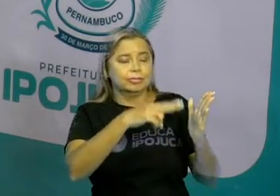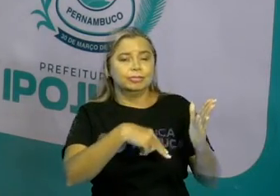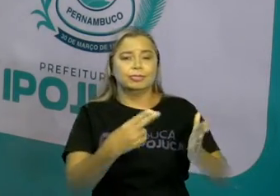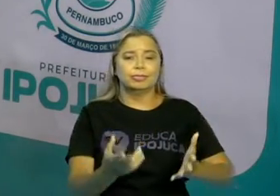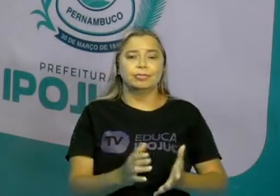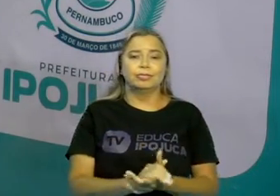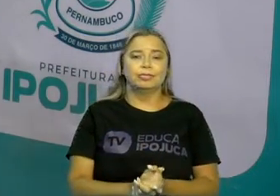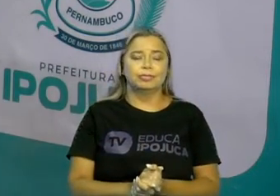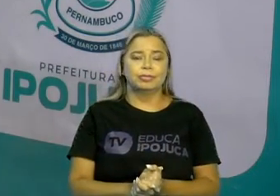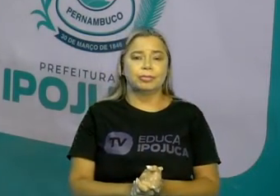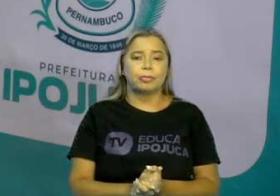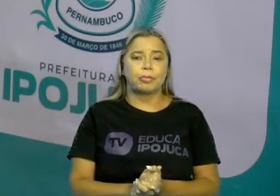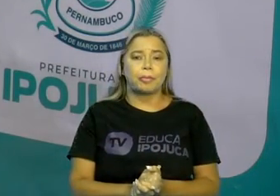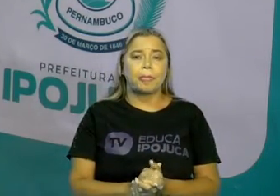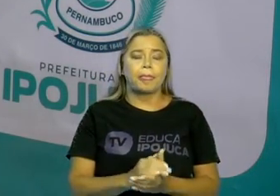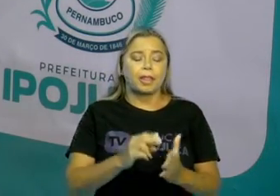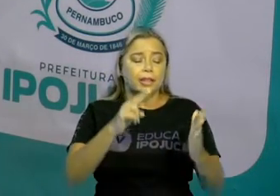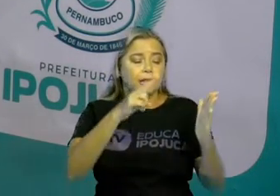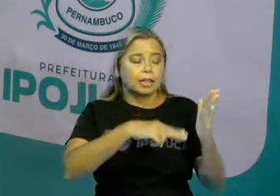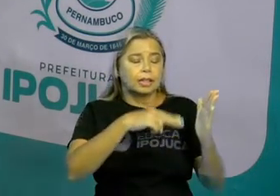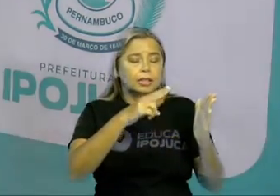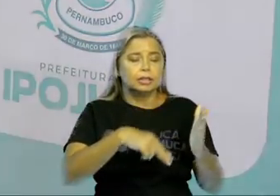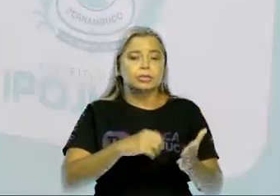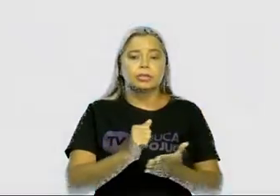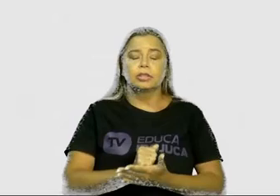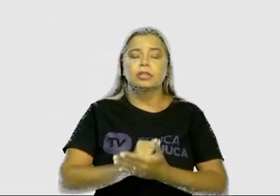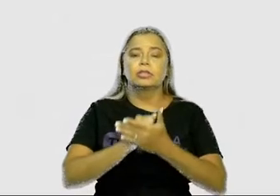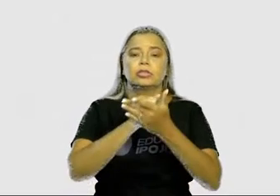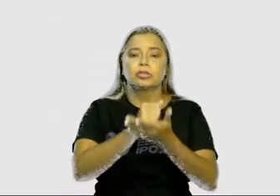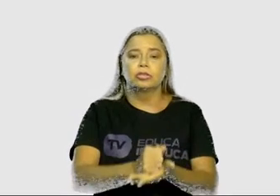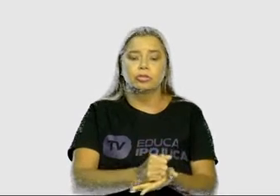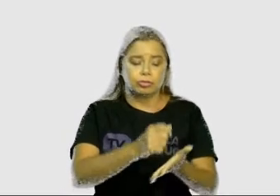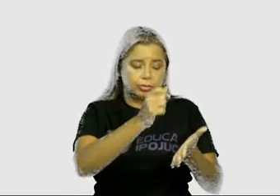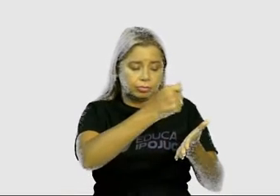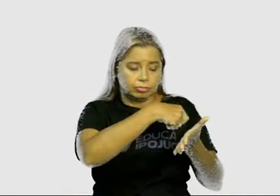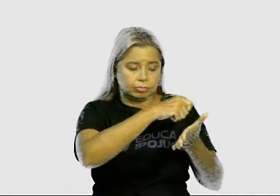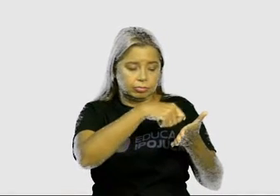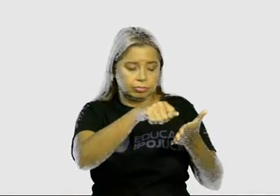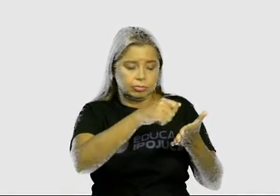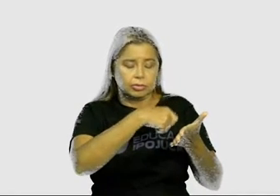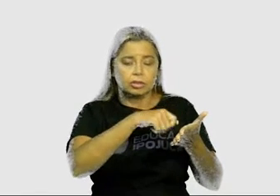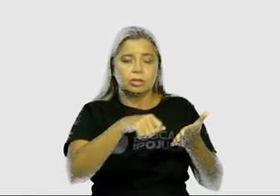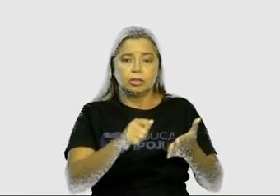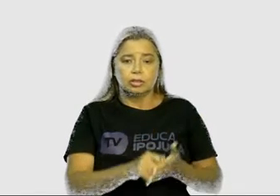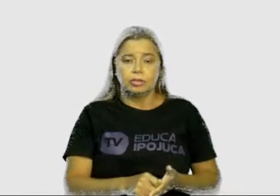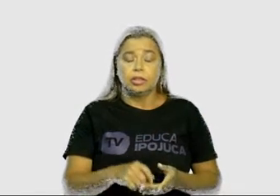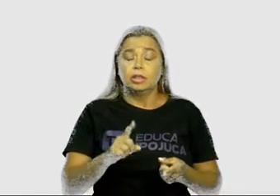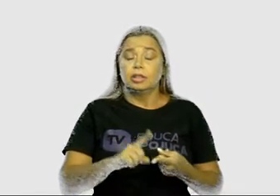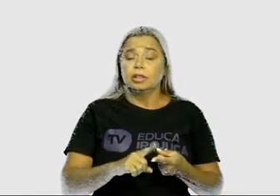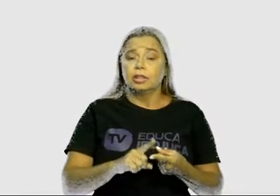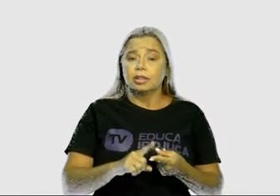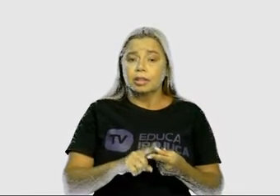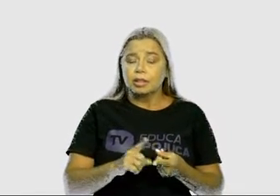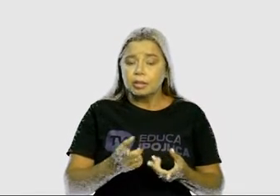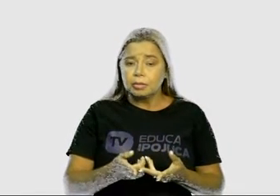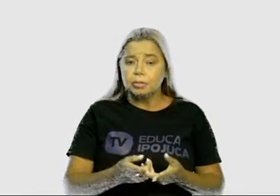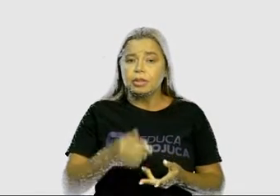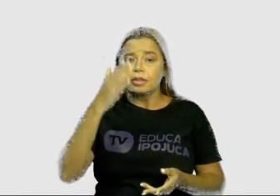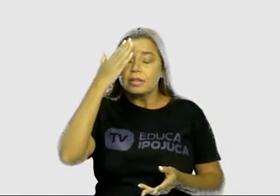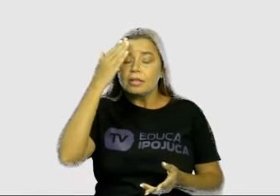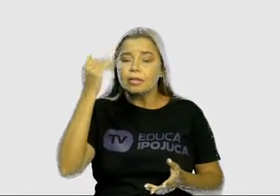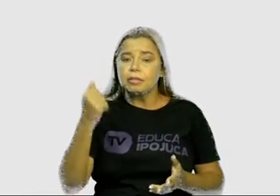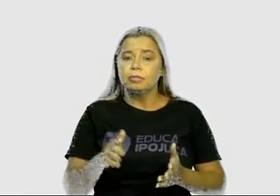Sendo assim, a leitura contribui na escrita, a distinguir gêneros textuais, tipos de